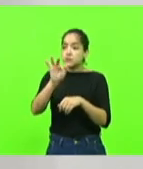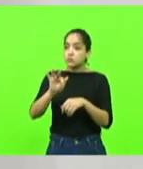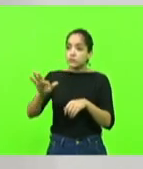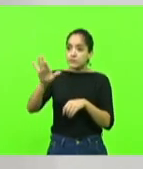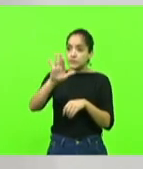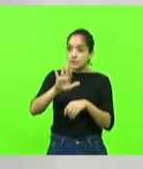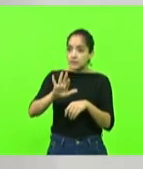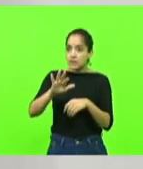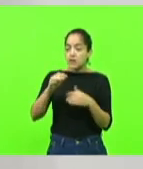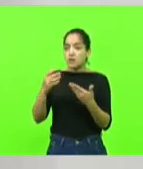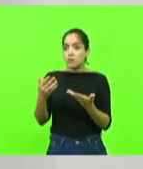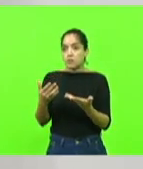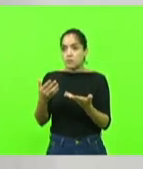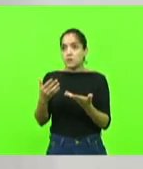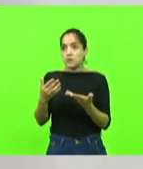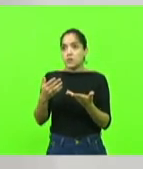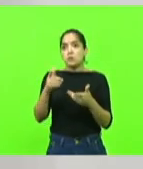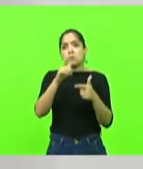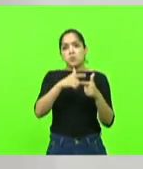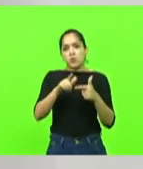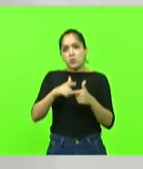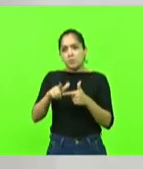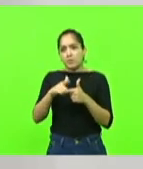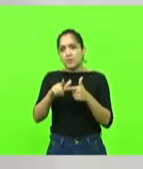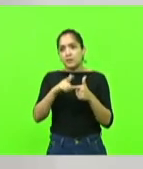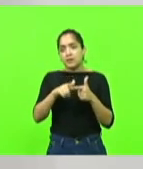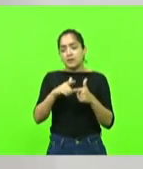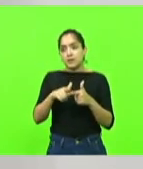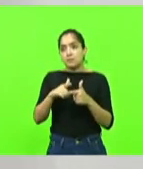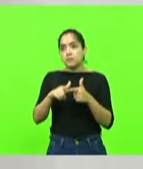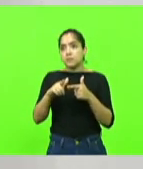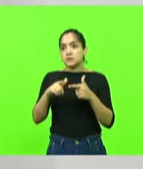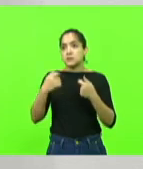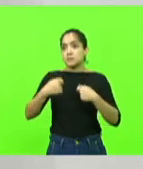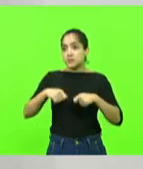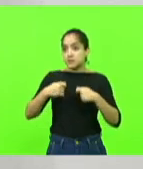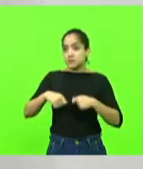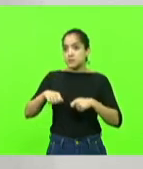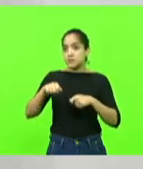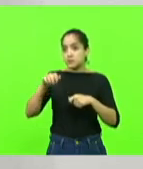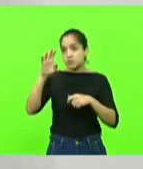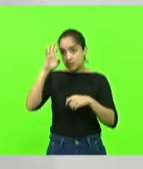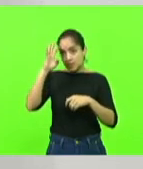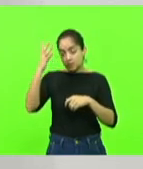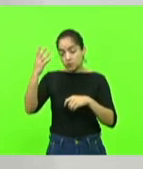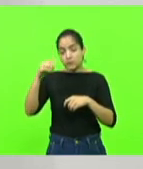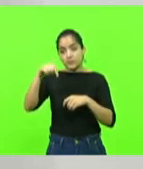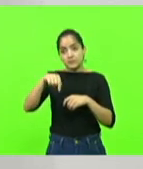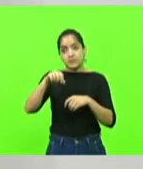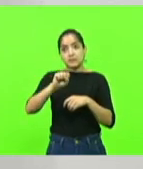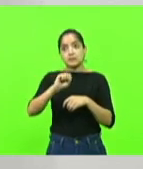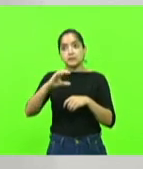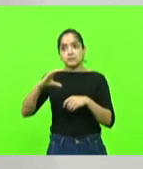quando nós temos problemas muito pontuais a serem resolvidos aqui dentro do Estado de Santa Catarina.